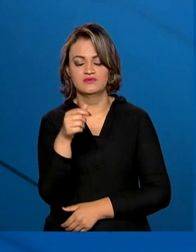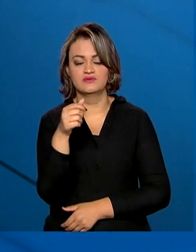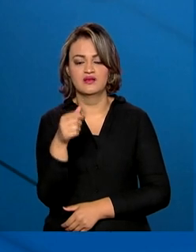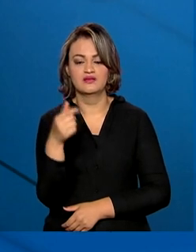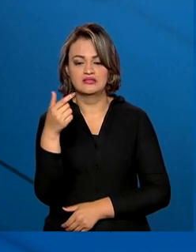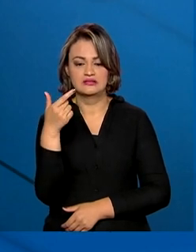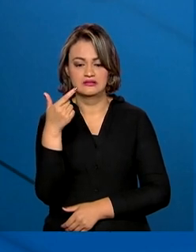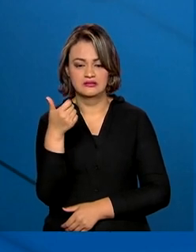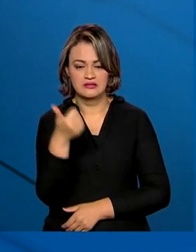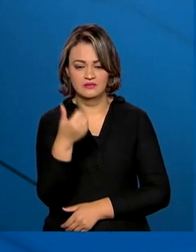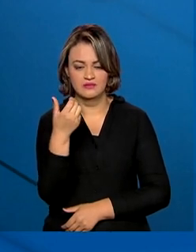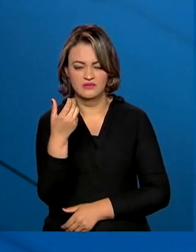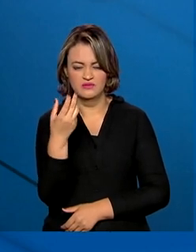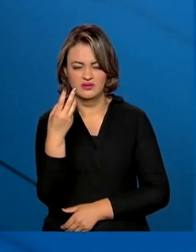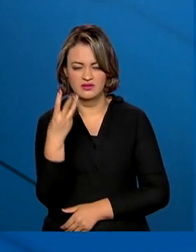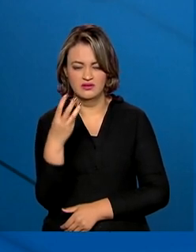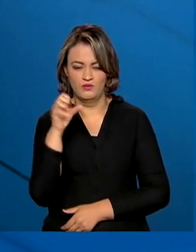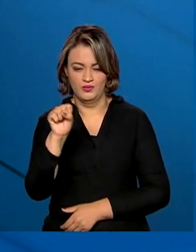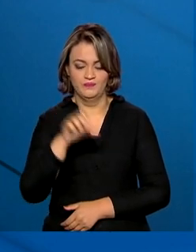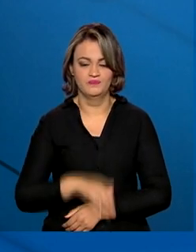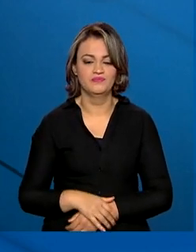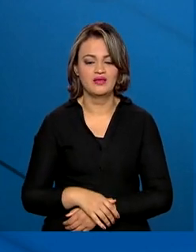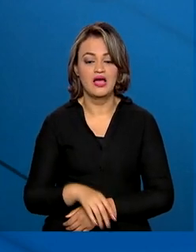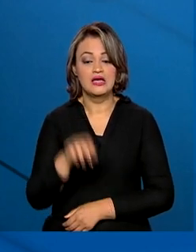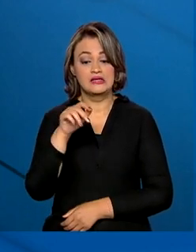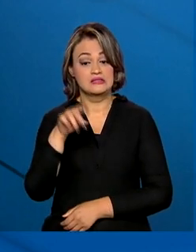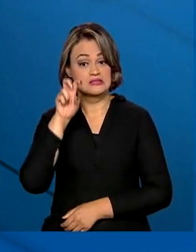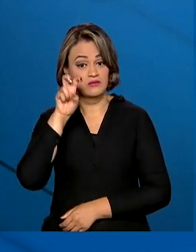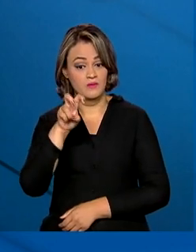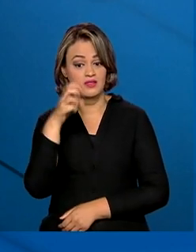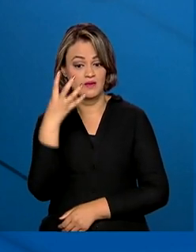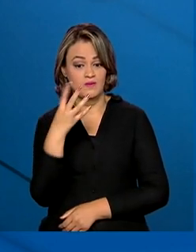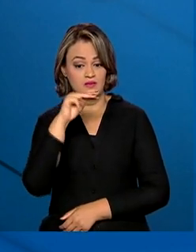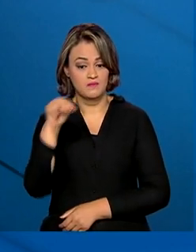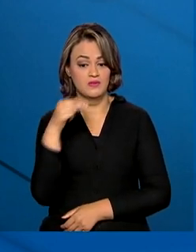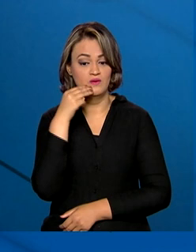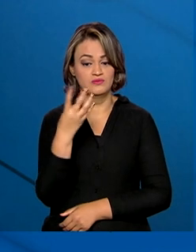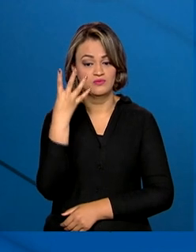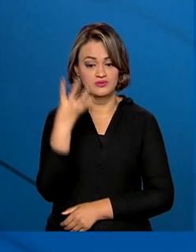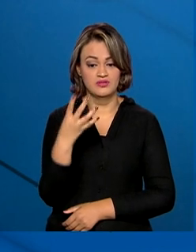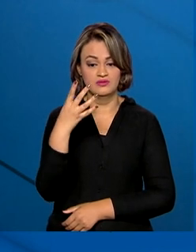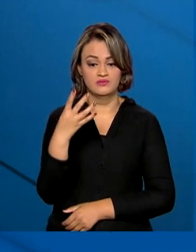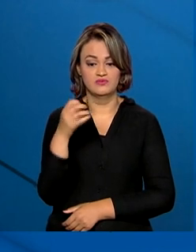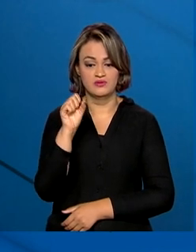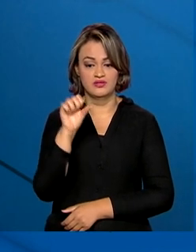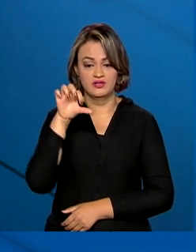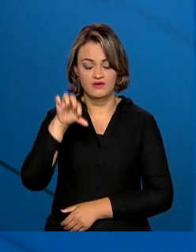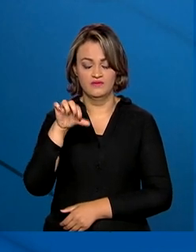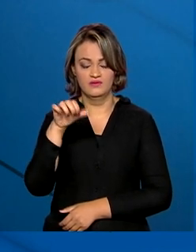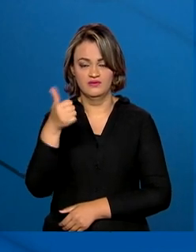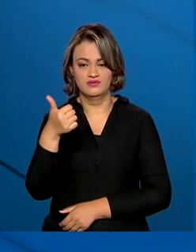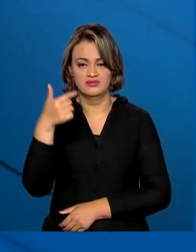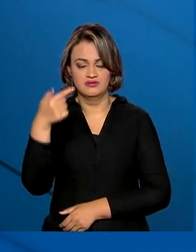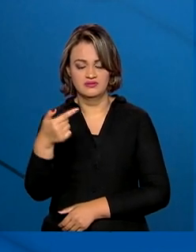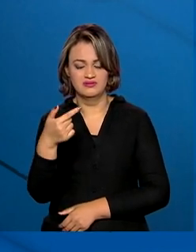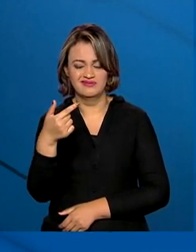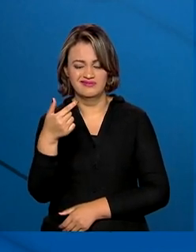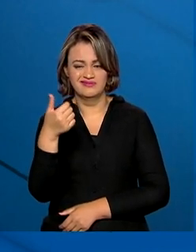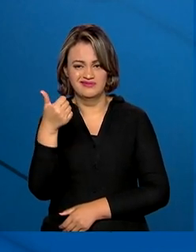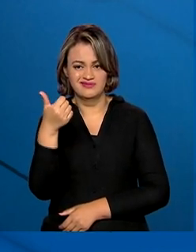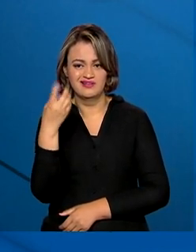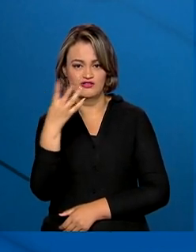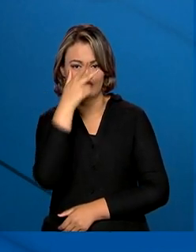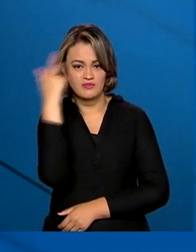doses, 54 milhões 489 mil 914 foram pessoas, foram